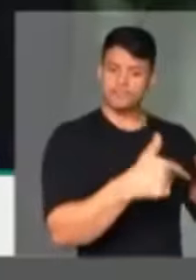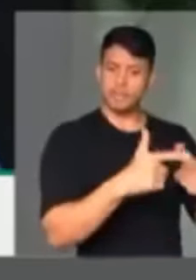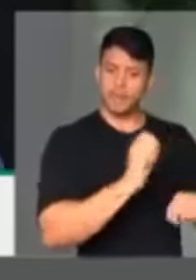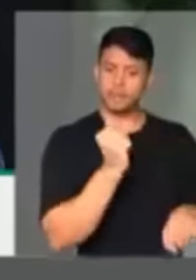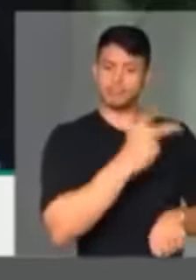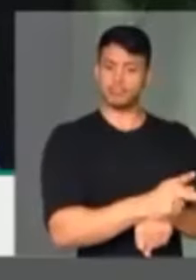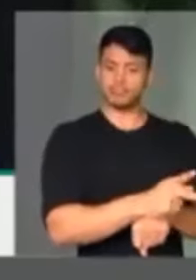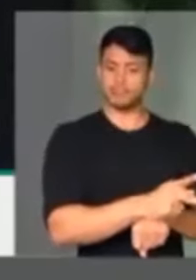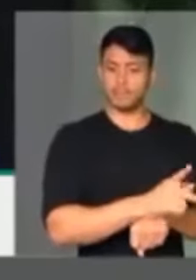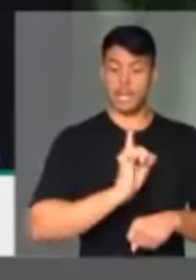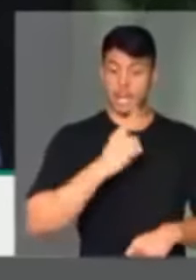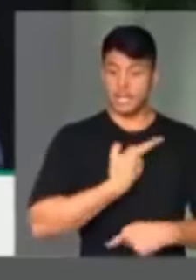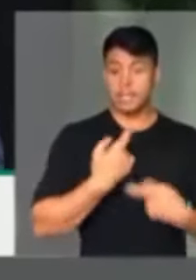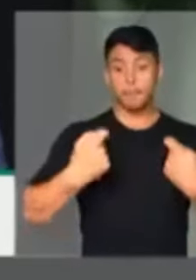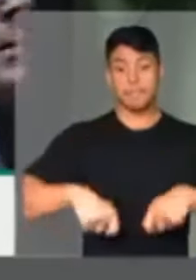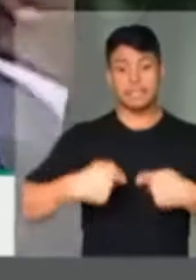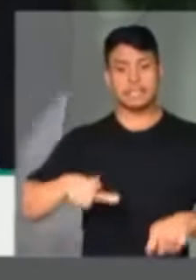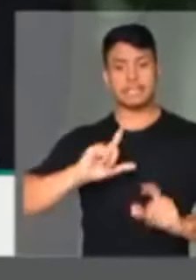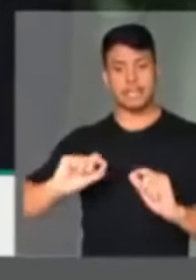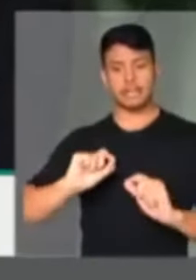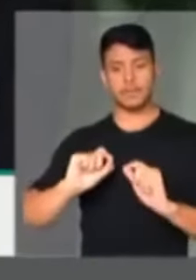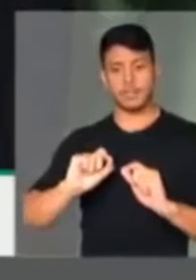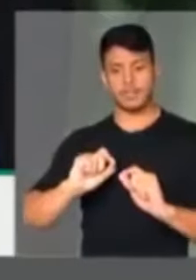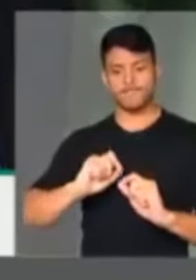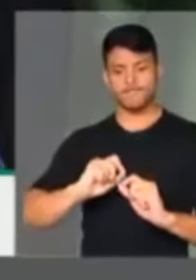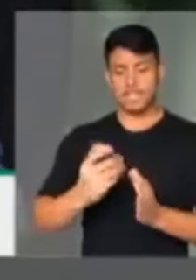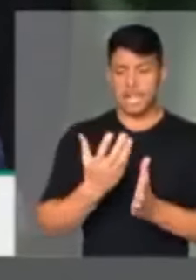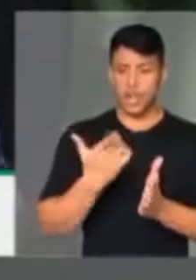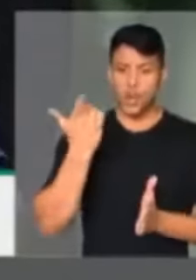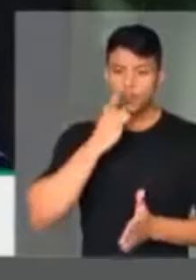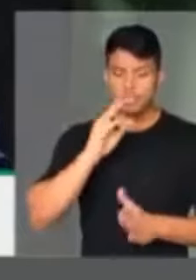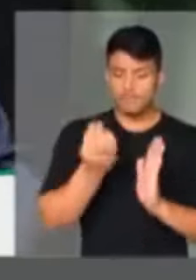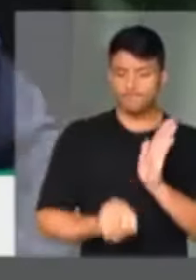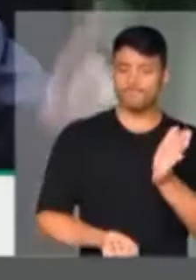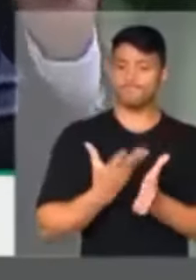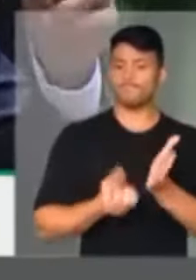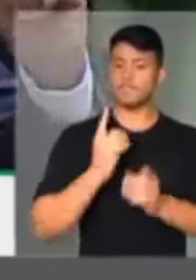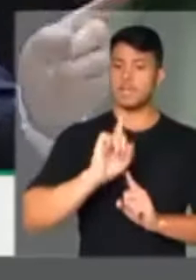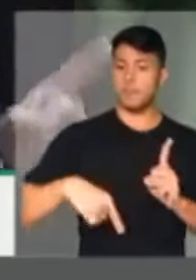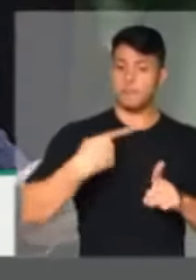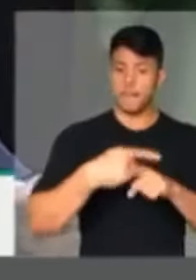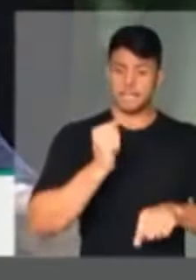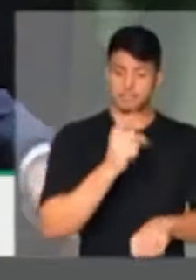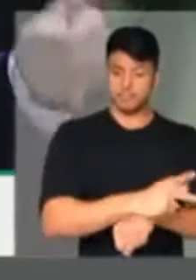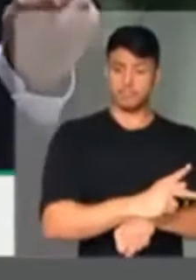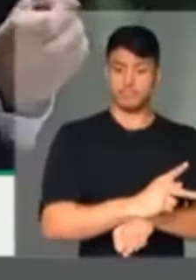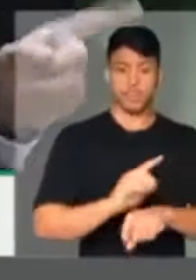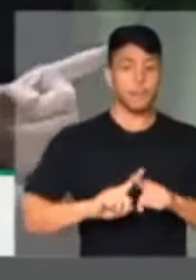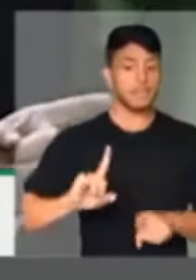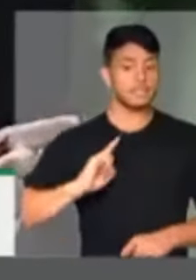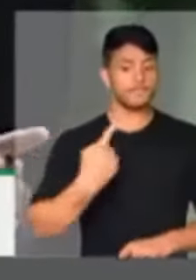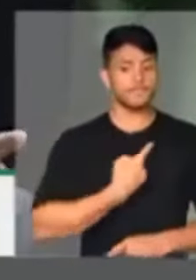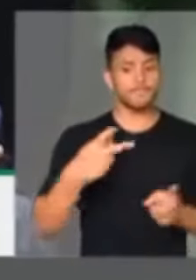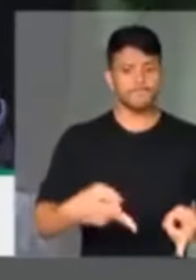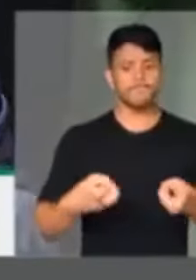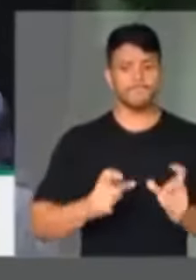Nós precisamos de um programa de geração de emprego no país, mas o que a gente vê é um governo